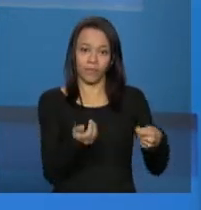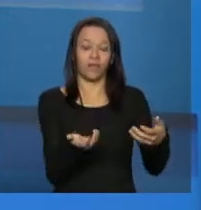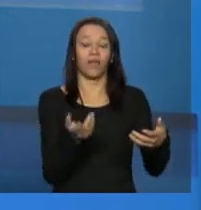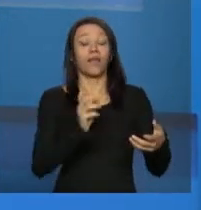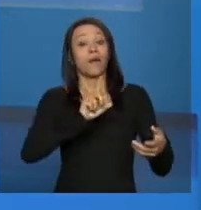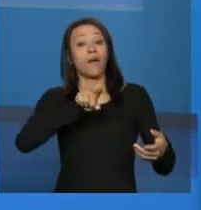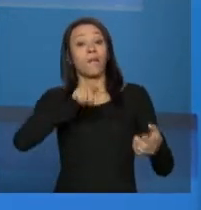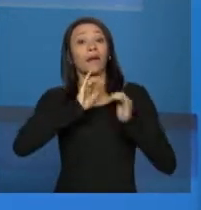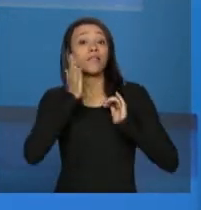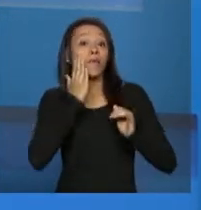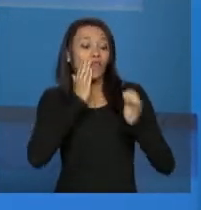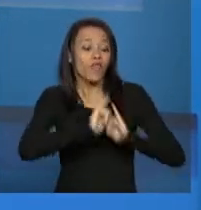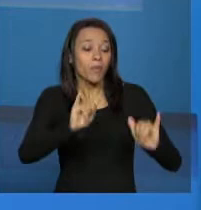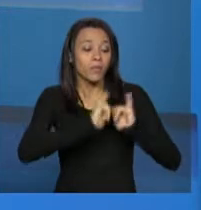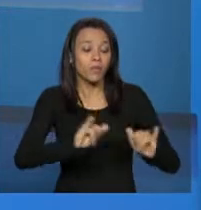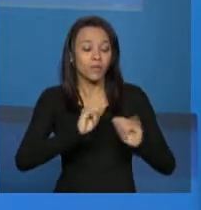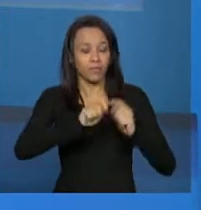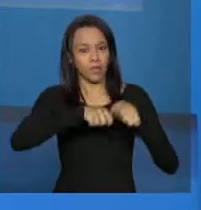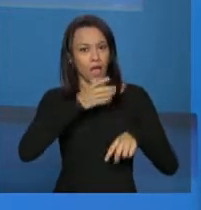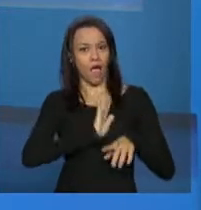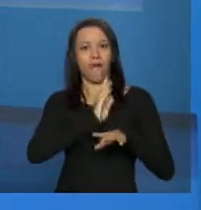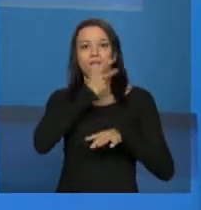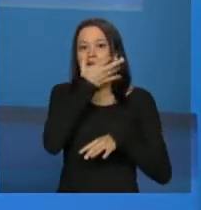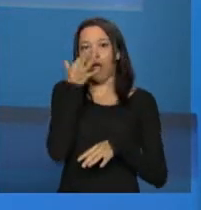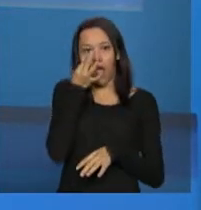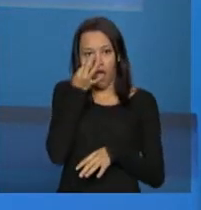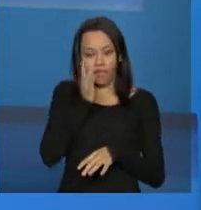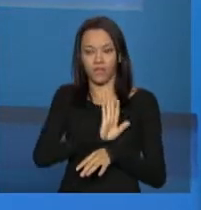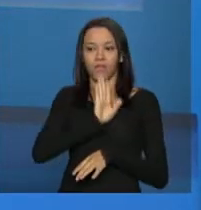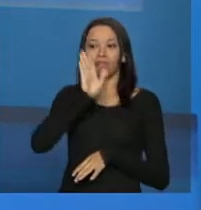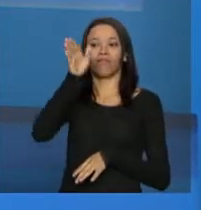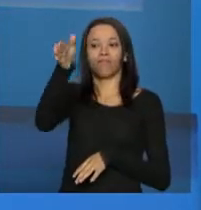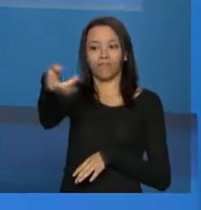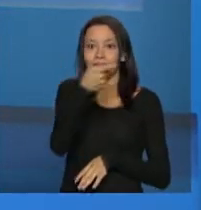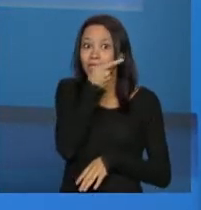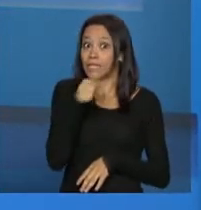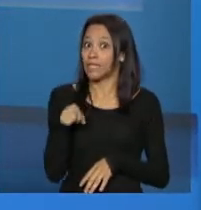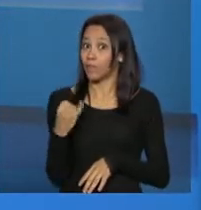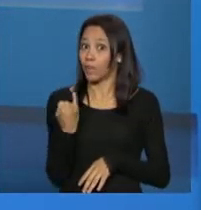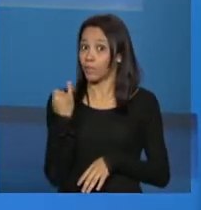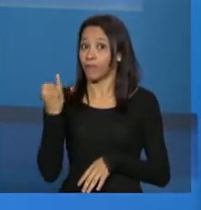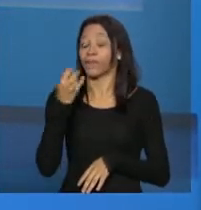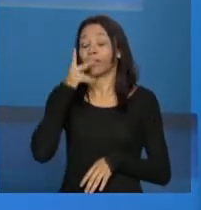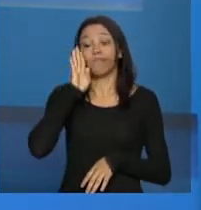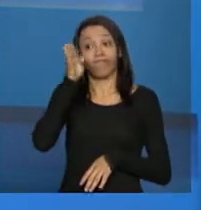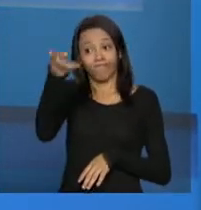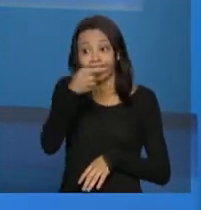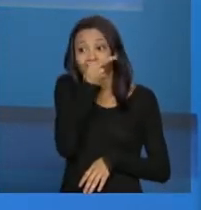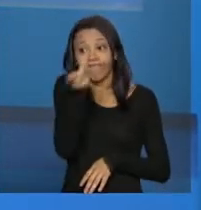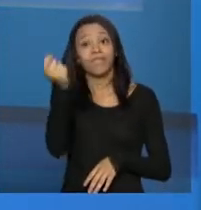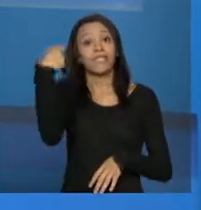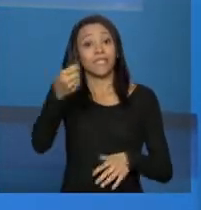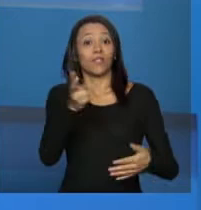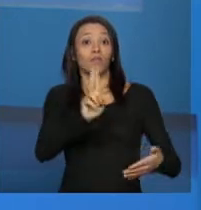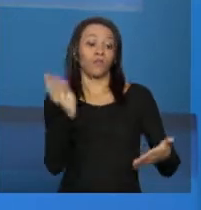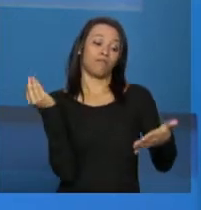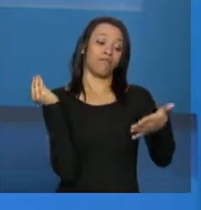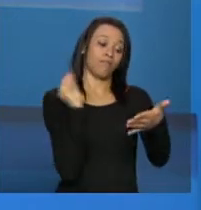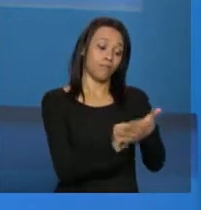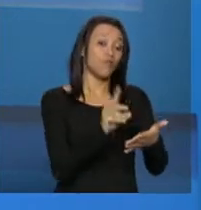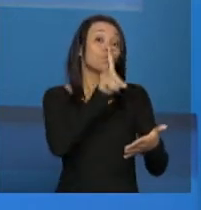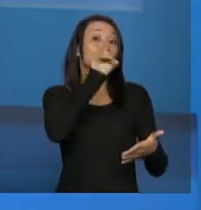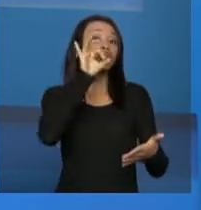ter essas informações, deve realizar uma visita à entidade. Essa é uma etapa muito importante. Essa visita tem que ser registrada no sistema através de um